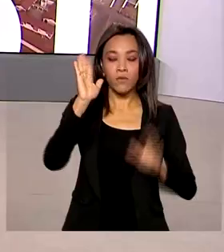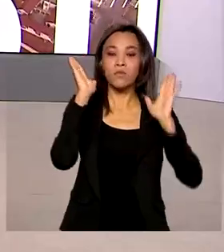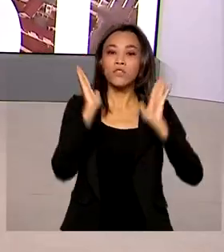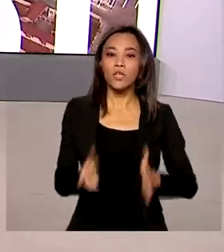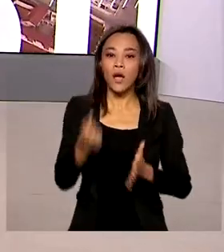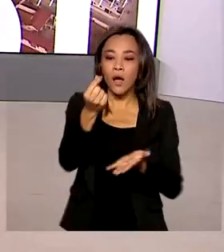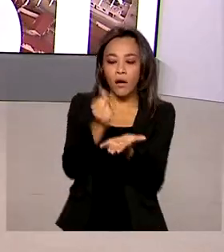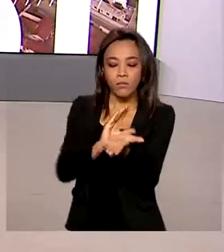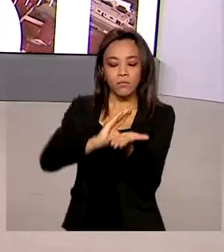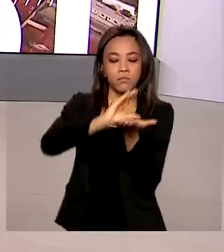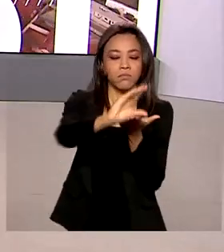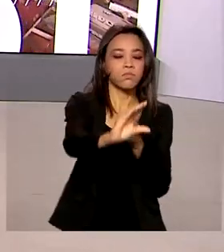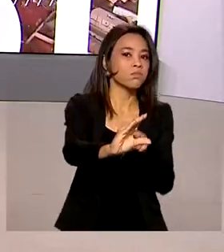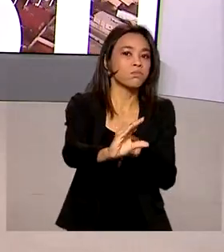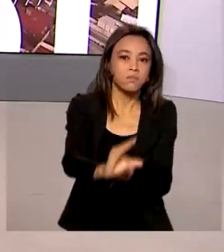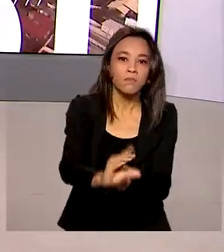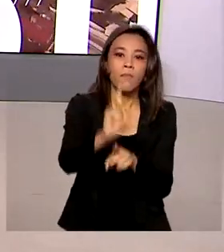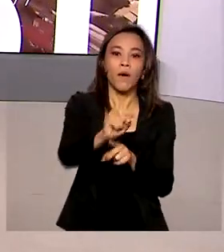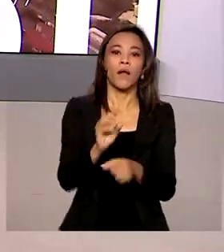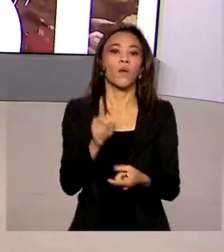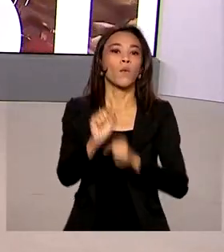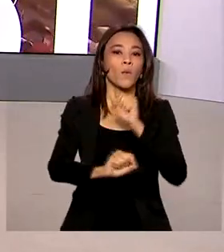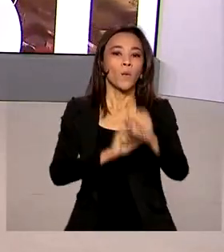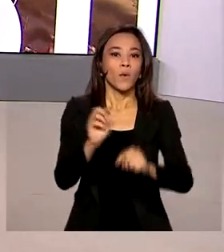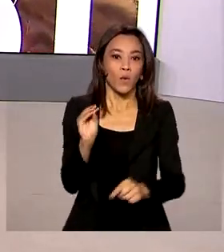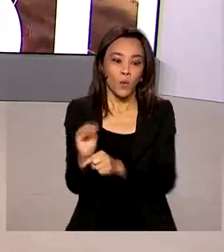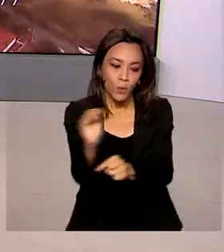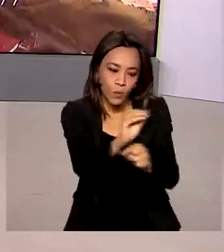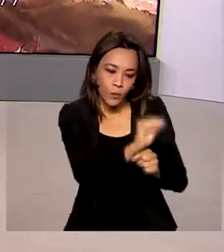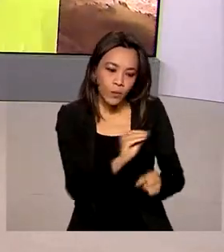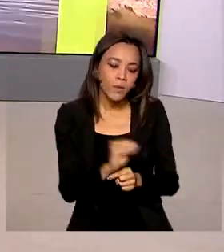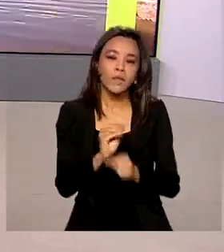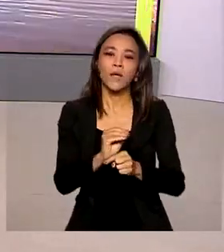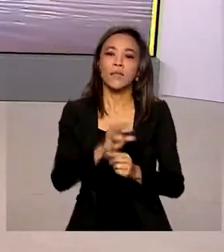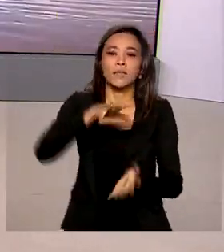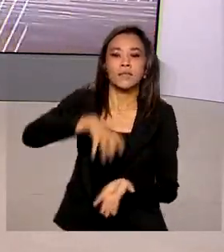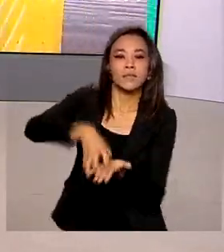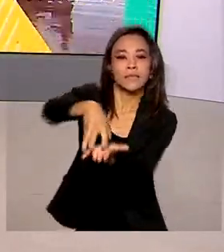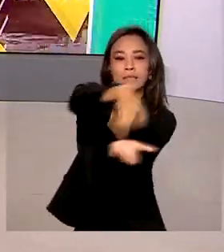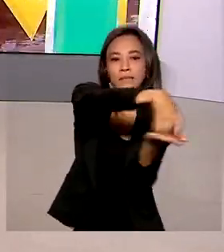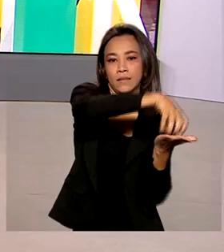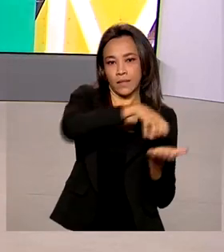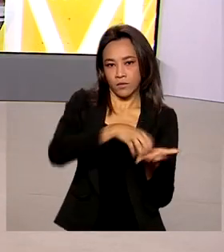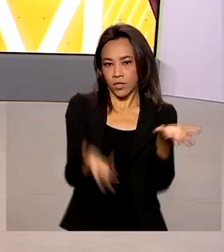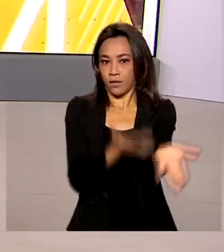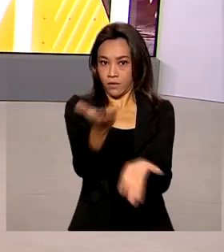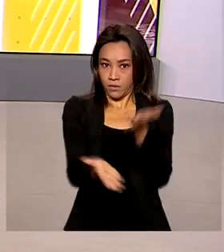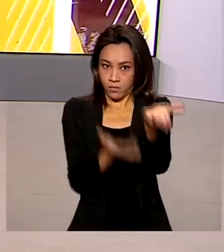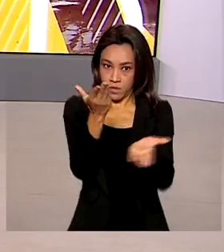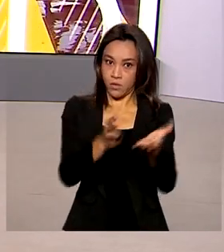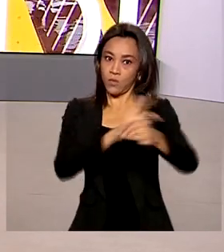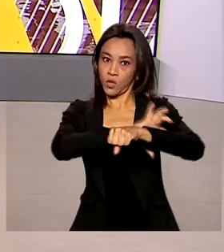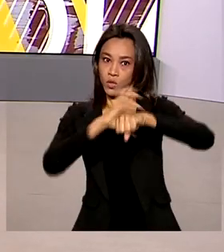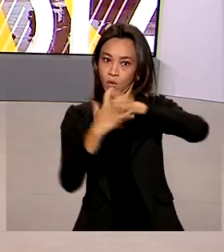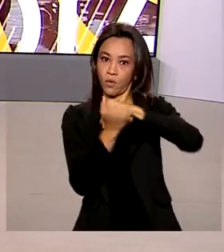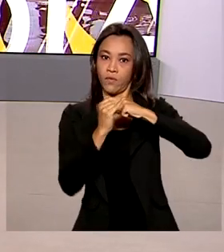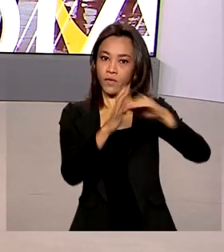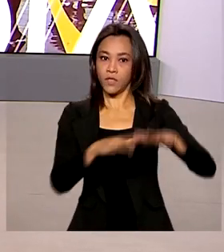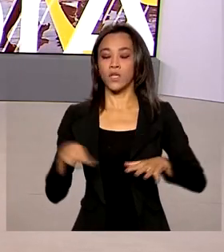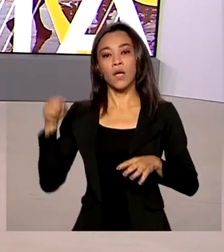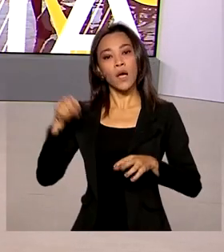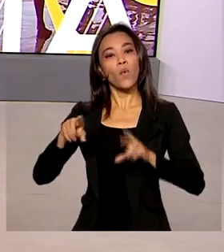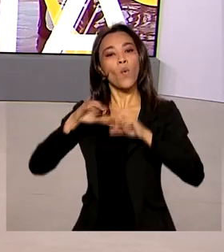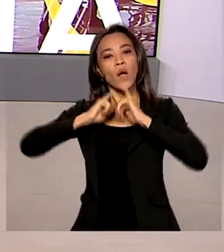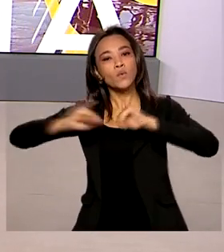novos recursos para a manutenção de centros de atendimento de Covid-19 no país. O anúncio foi durante a reunião da comissão